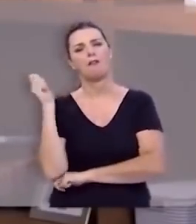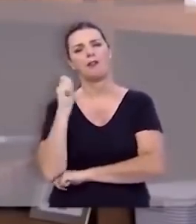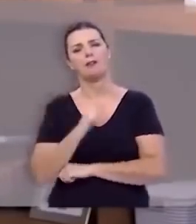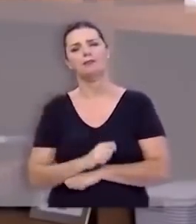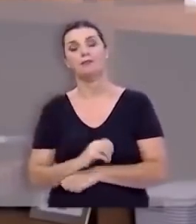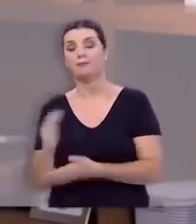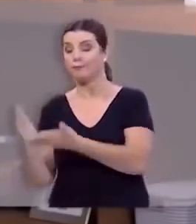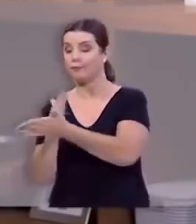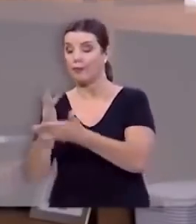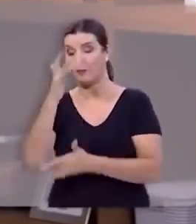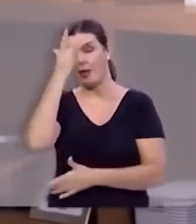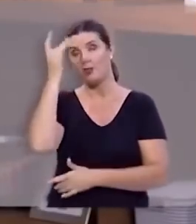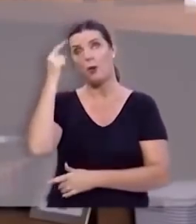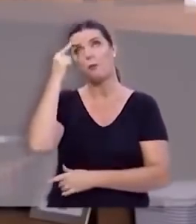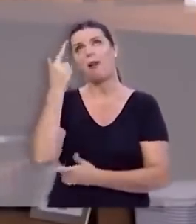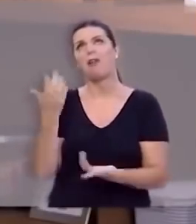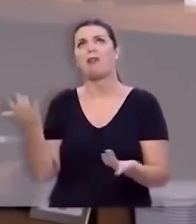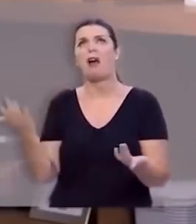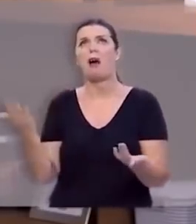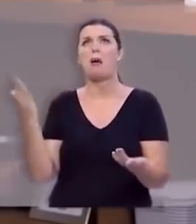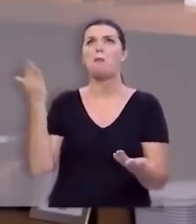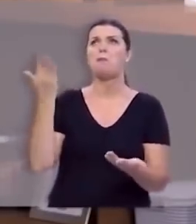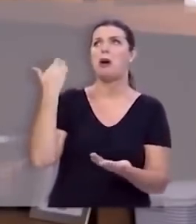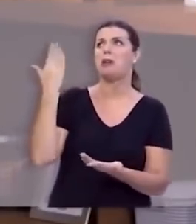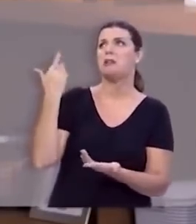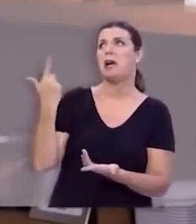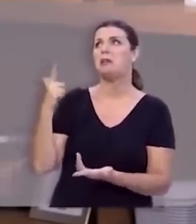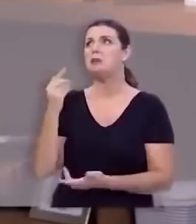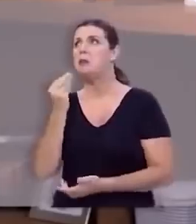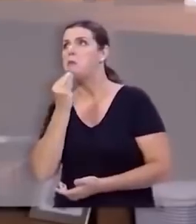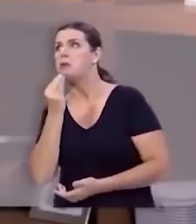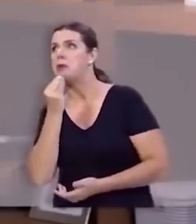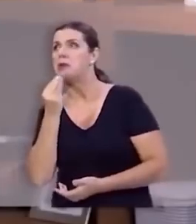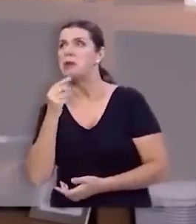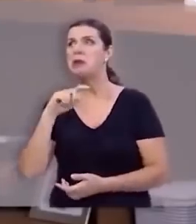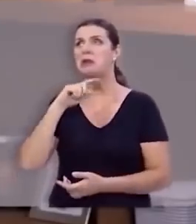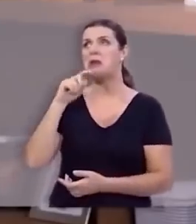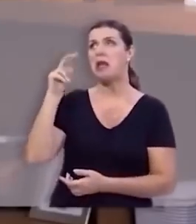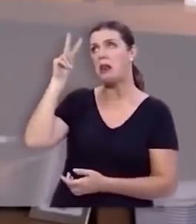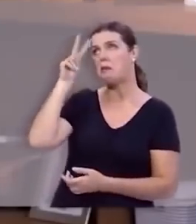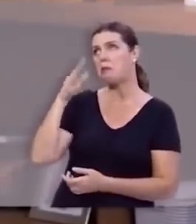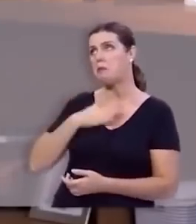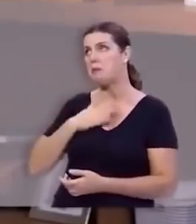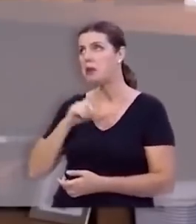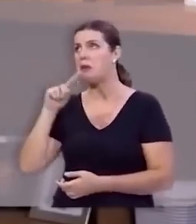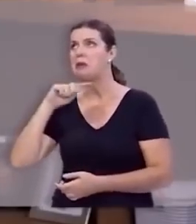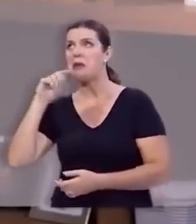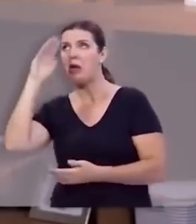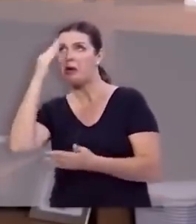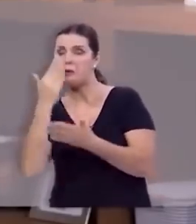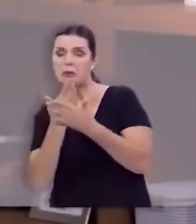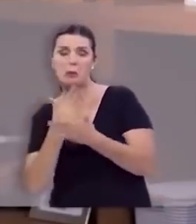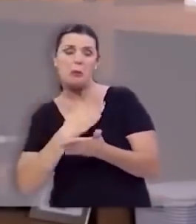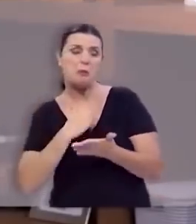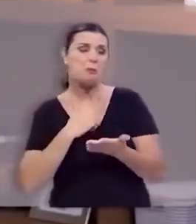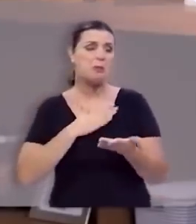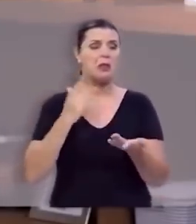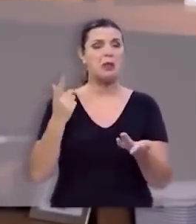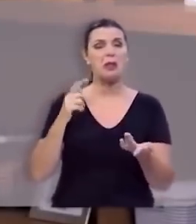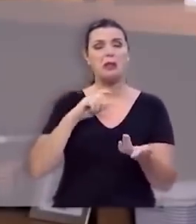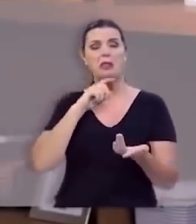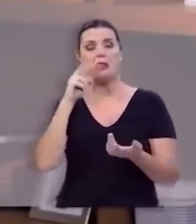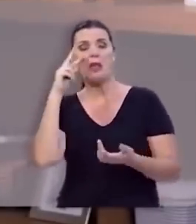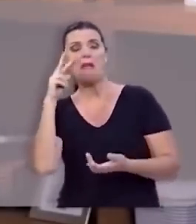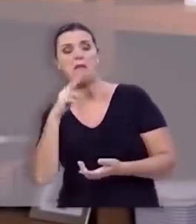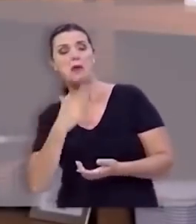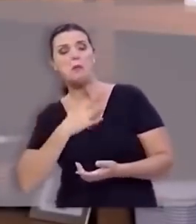que fica lamentando o passado. Ah, eu não tive oportunidade, ninguém pensou em mim, ninguém lembrou de mim, ninguém acreditou em mim, ninguém apostou nos